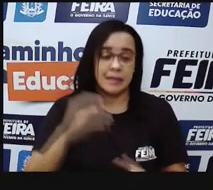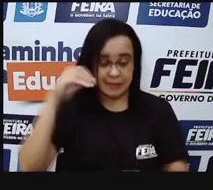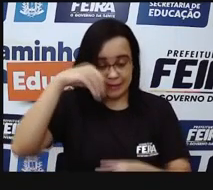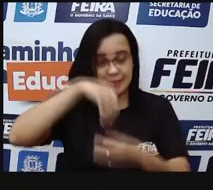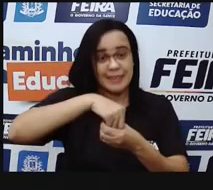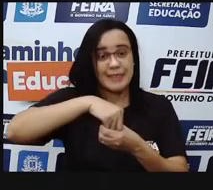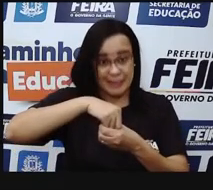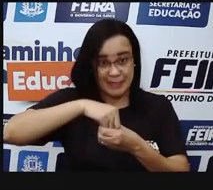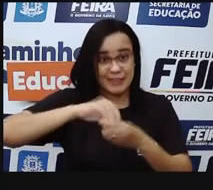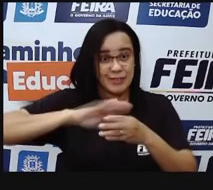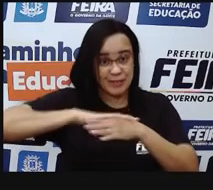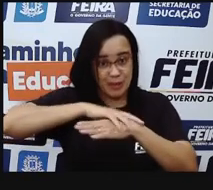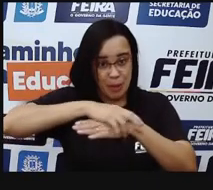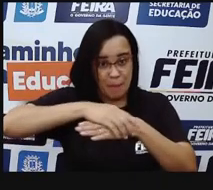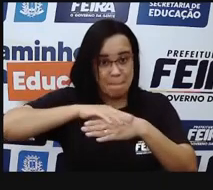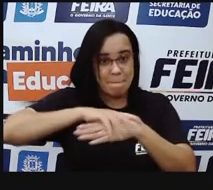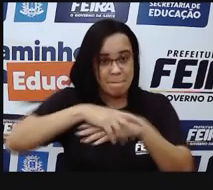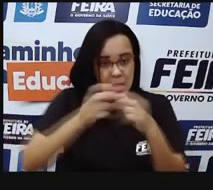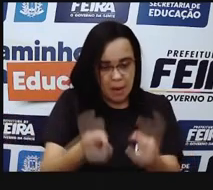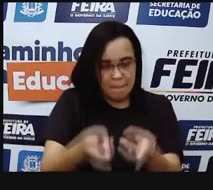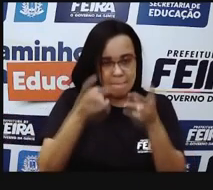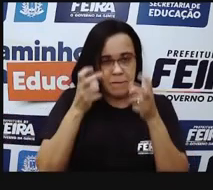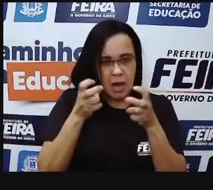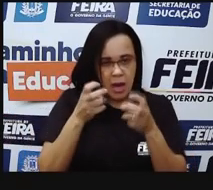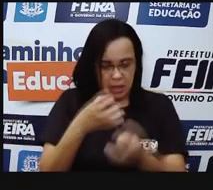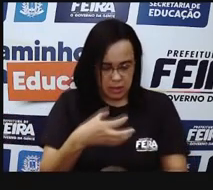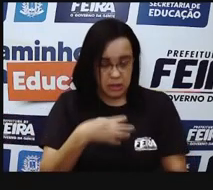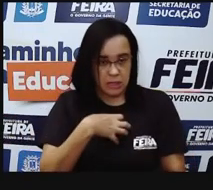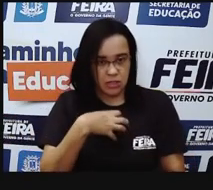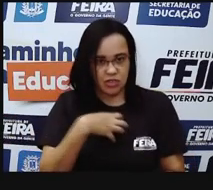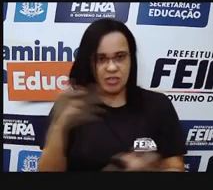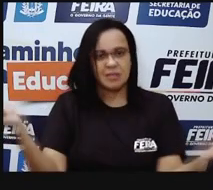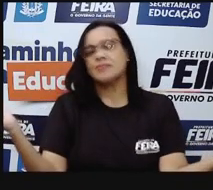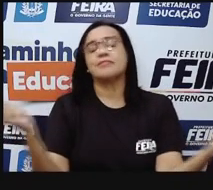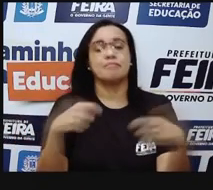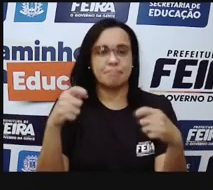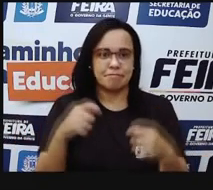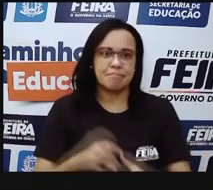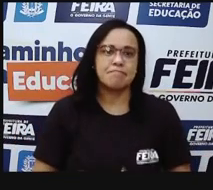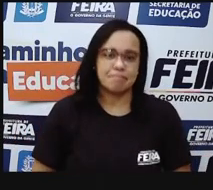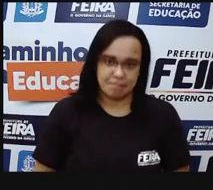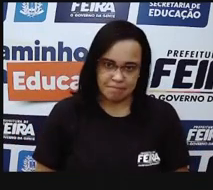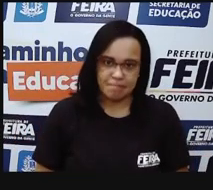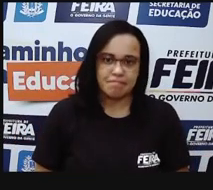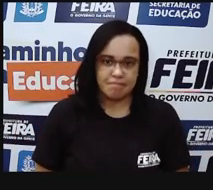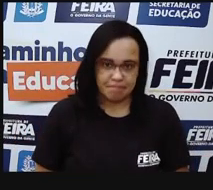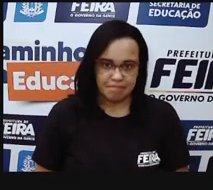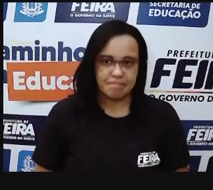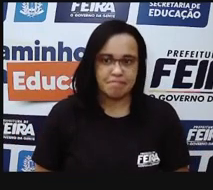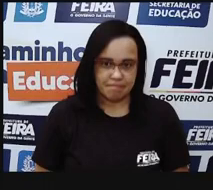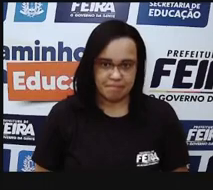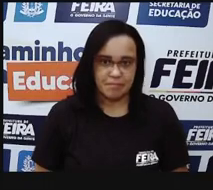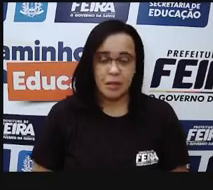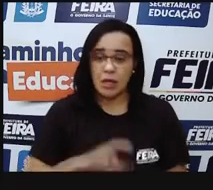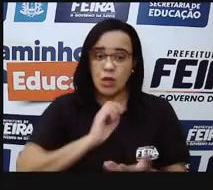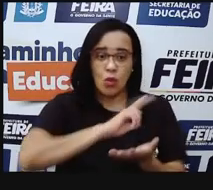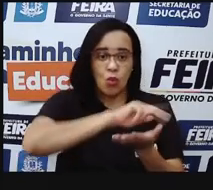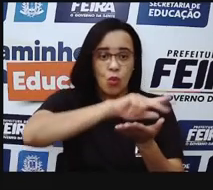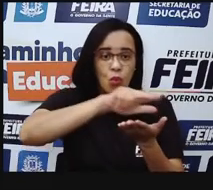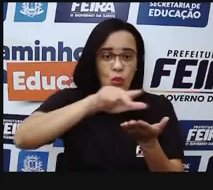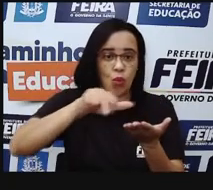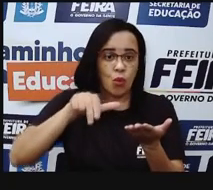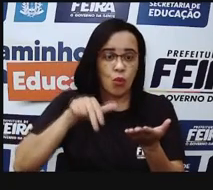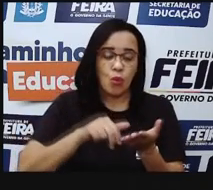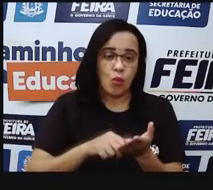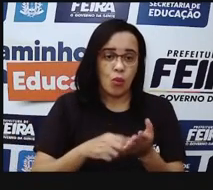de rufine, né? Os plexos das raízes pilosas, quase o que a gente perceba também. O são